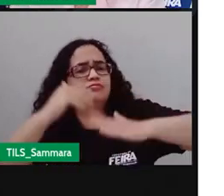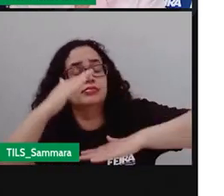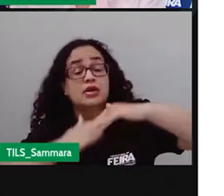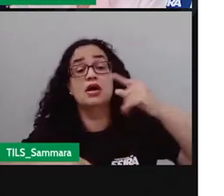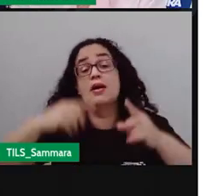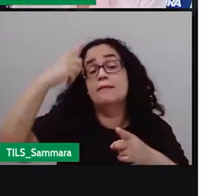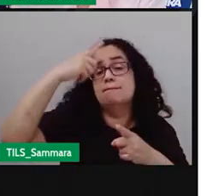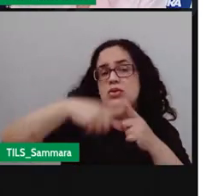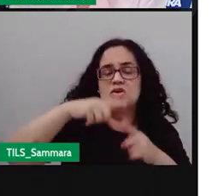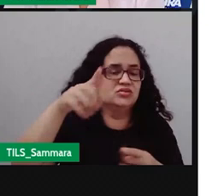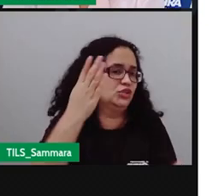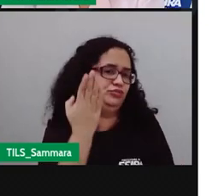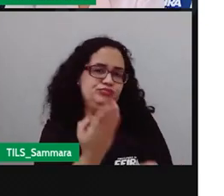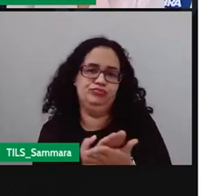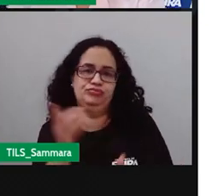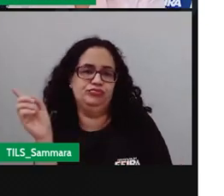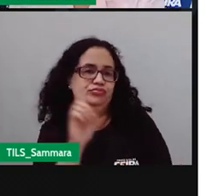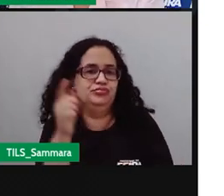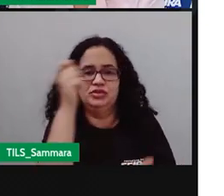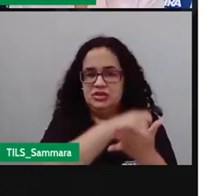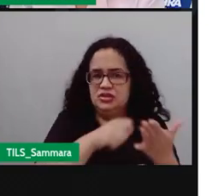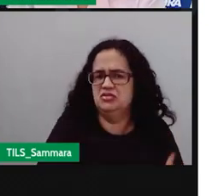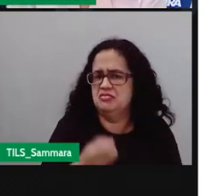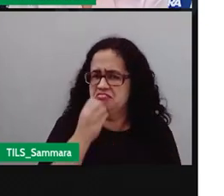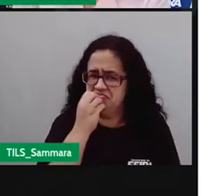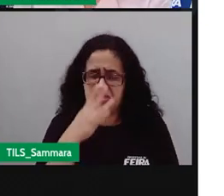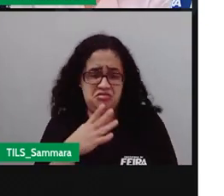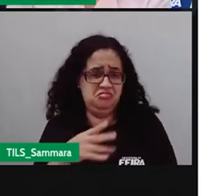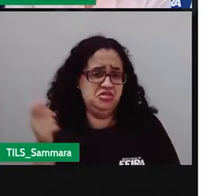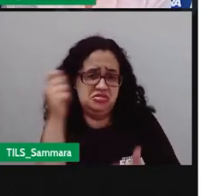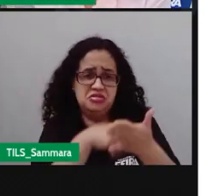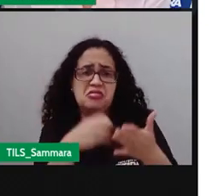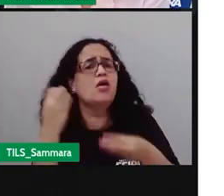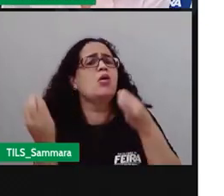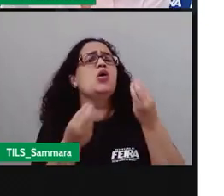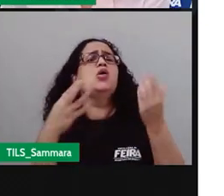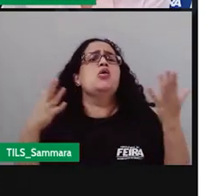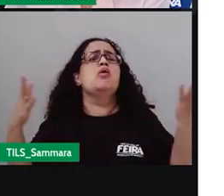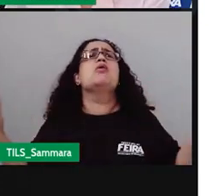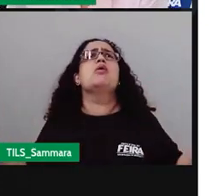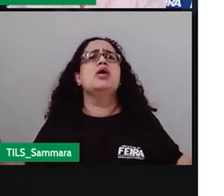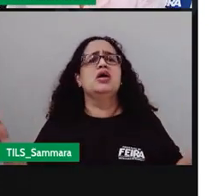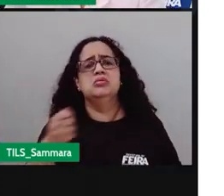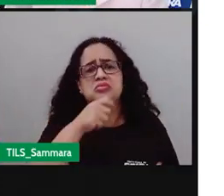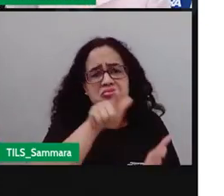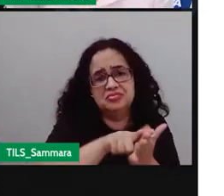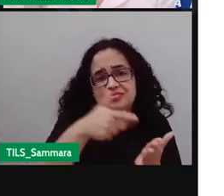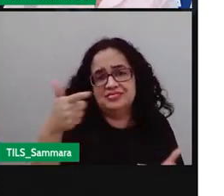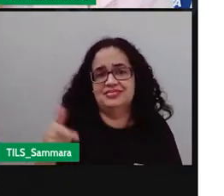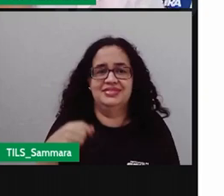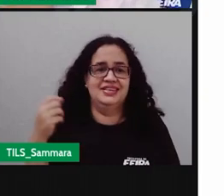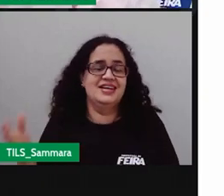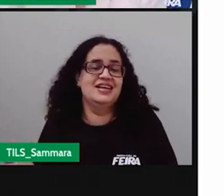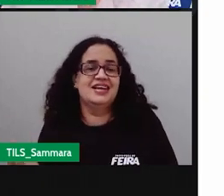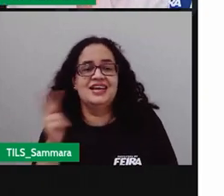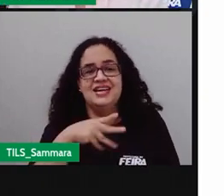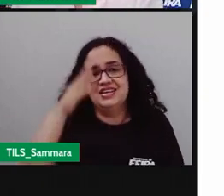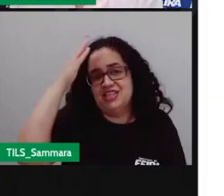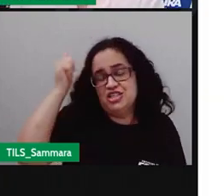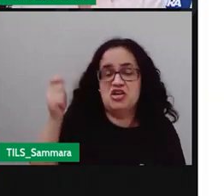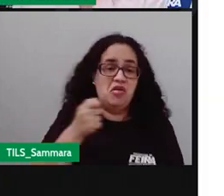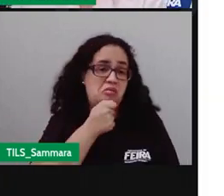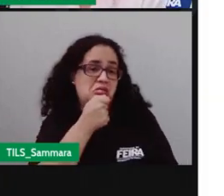porque se você não estudar, você não vai escrever bem, e se você não escreve bem, como é que você vai ser um jornalista? A própria, eu vou só lá